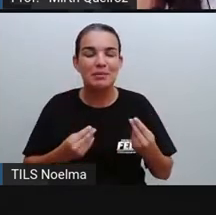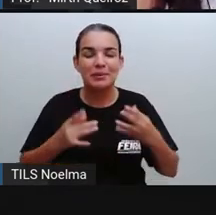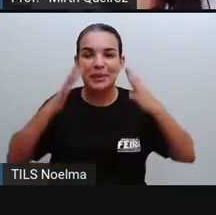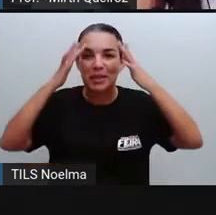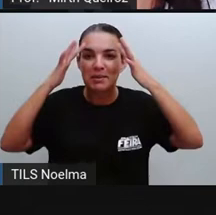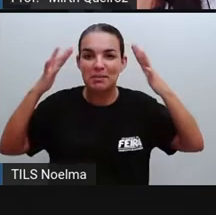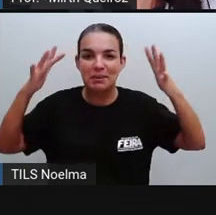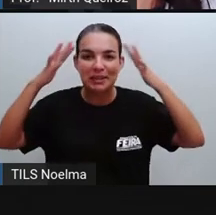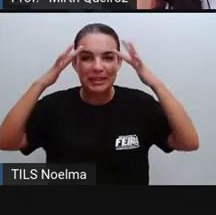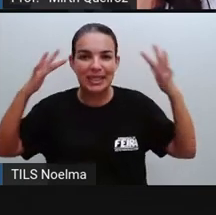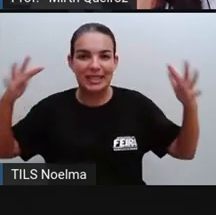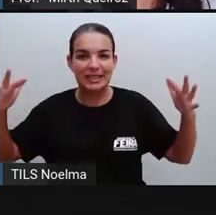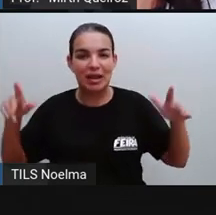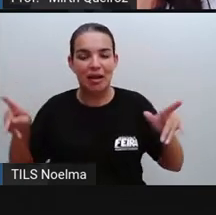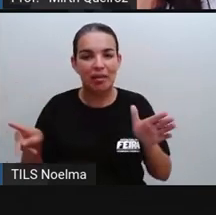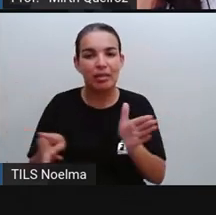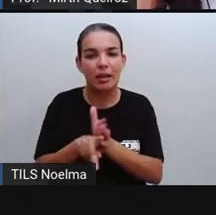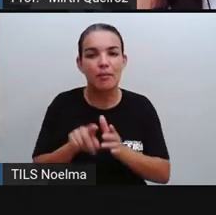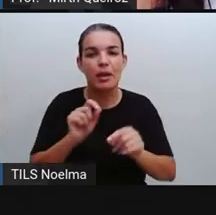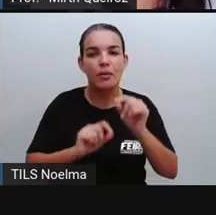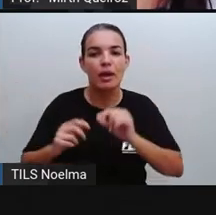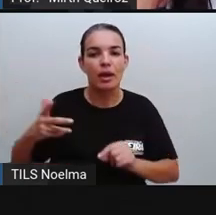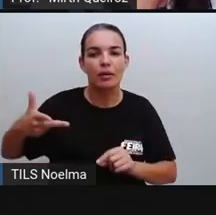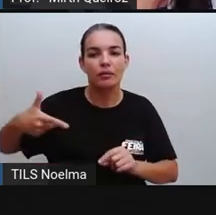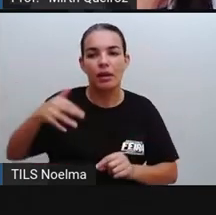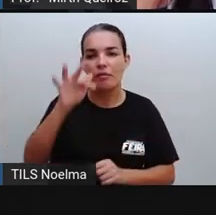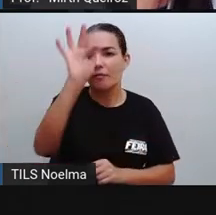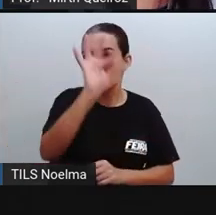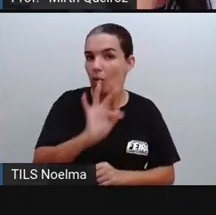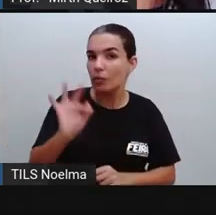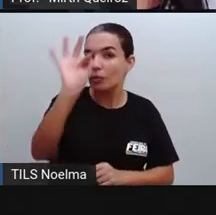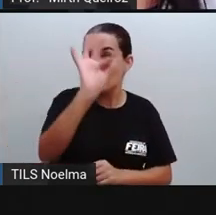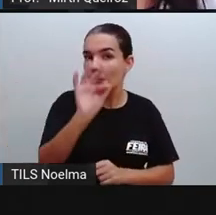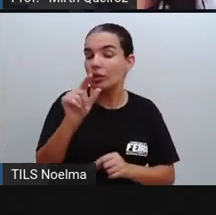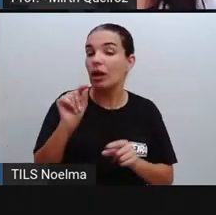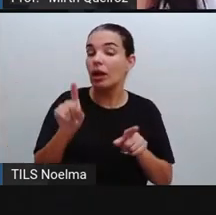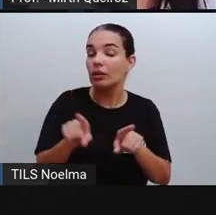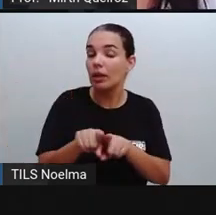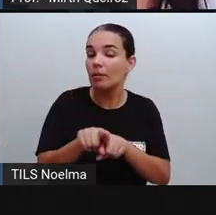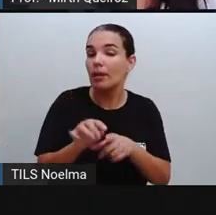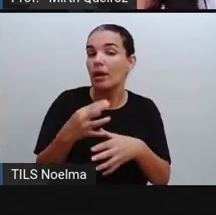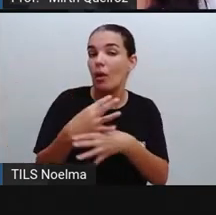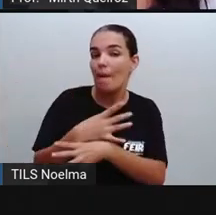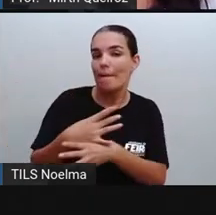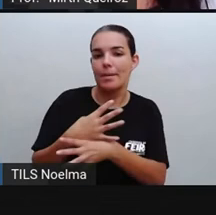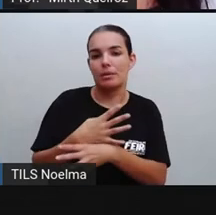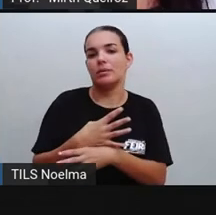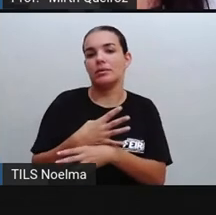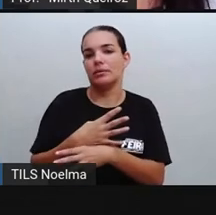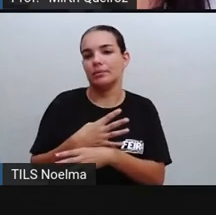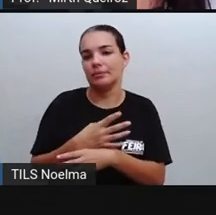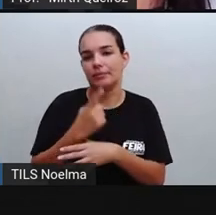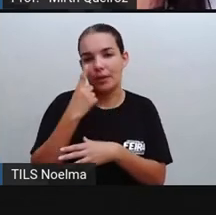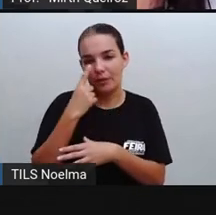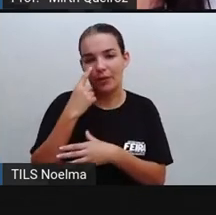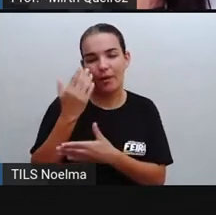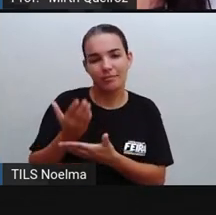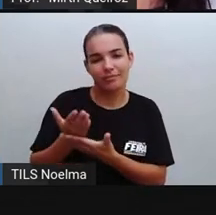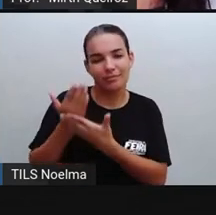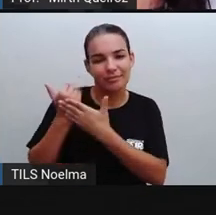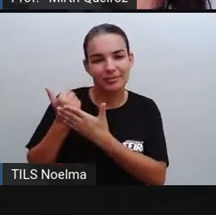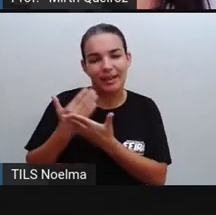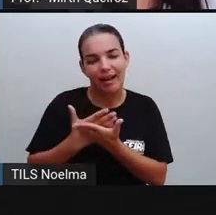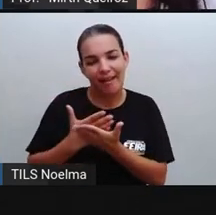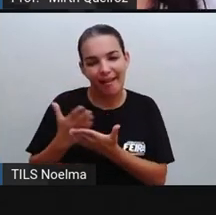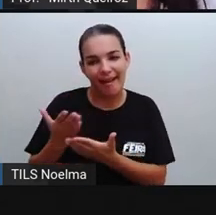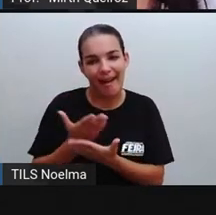são, além disso, classificadas como folclóricas e urbanas. E foi o que a gente disse lá no início da nossa